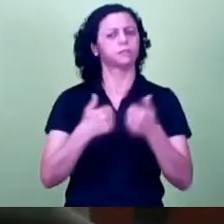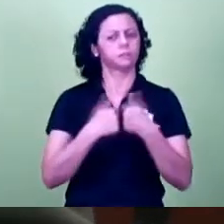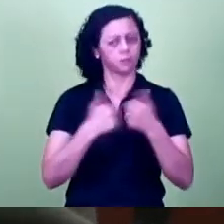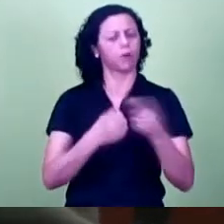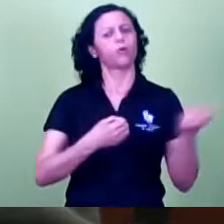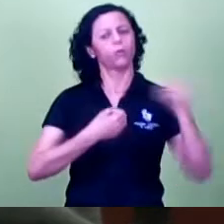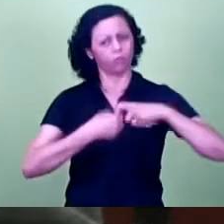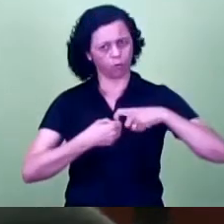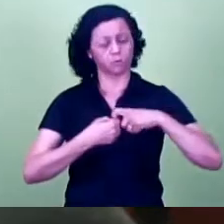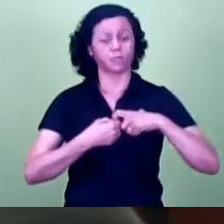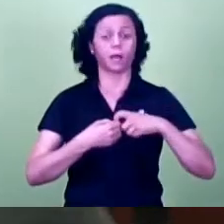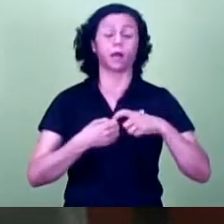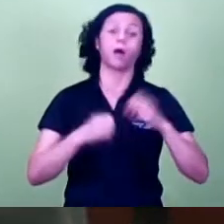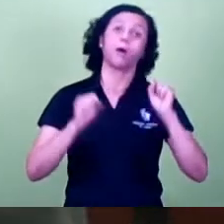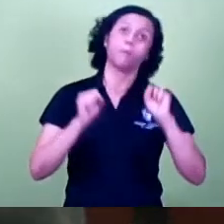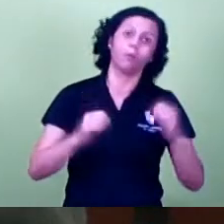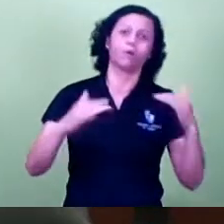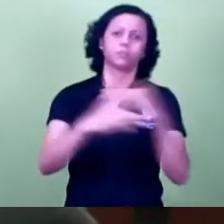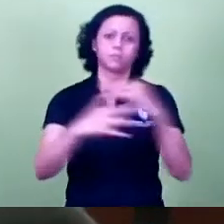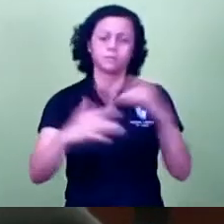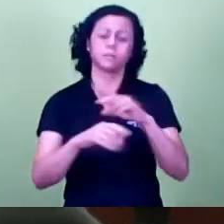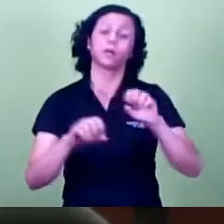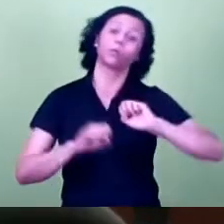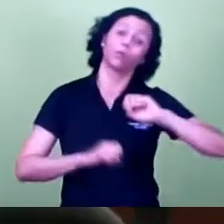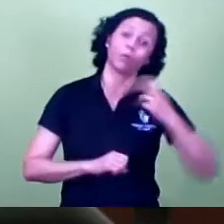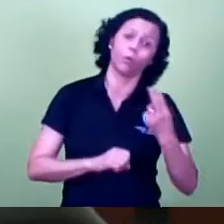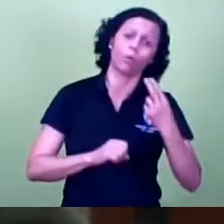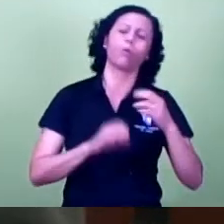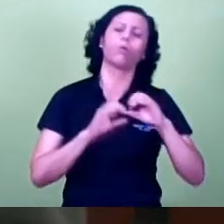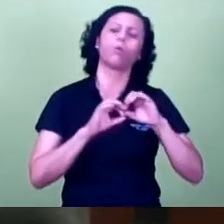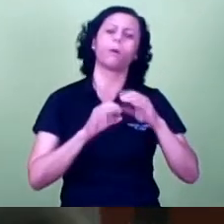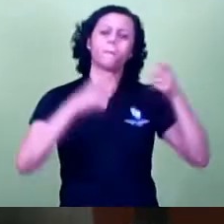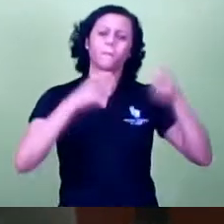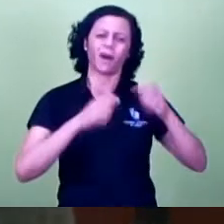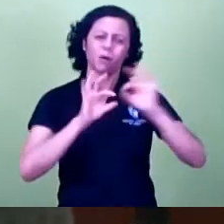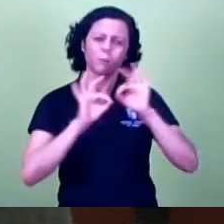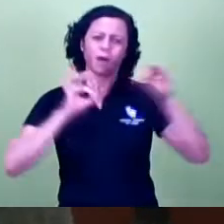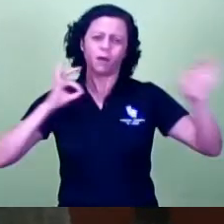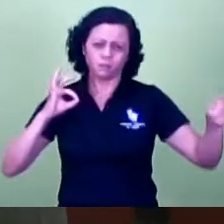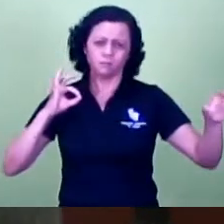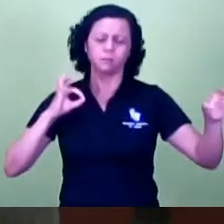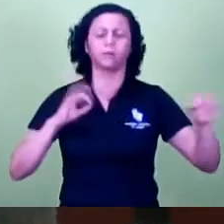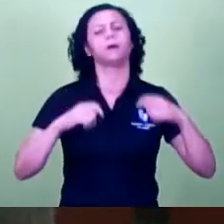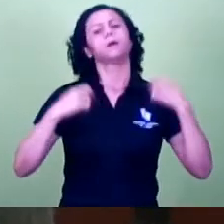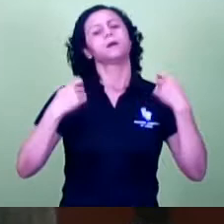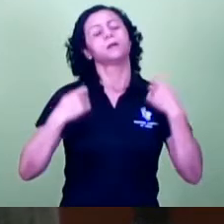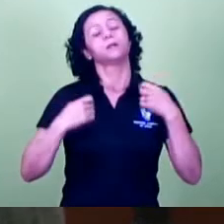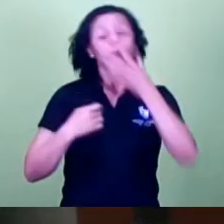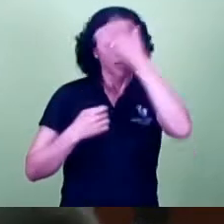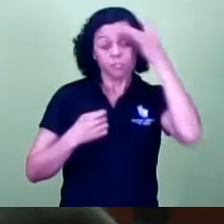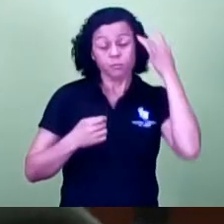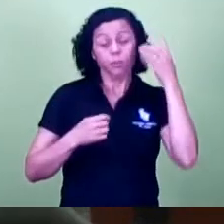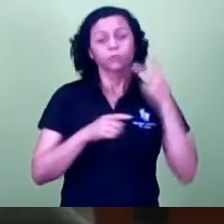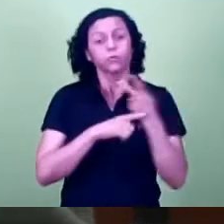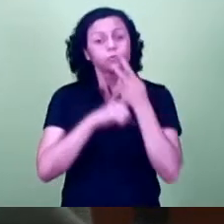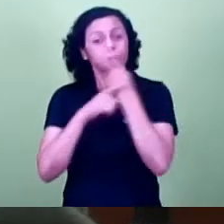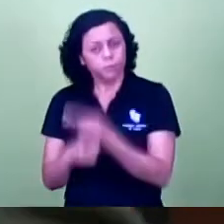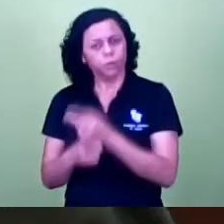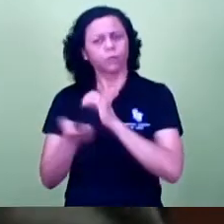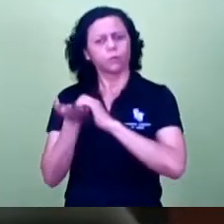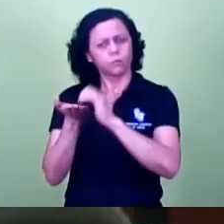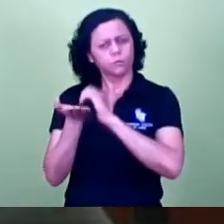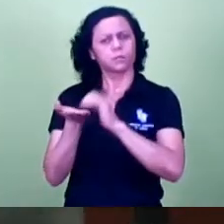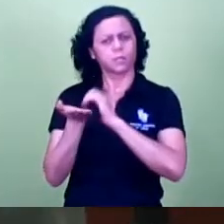áreas mais afastadas, nos distritos. Então, houve um questionamento grande junto ao secretário para que essas linhas